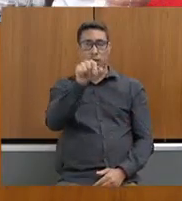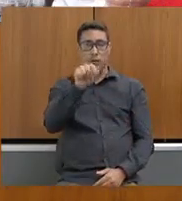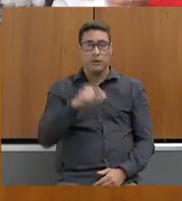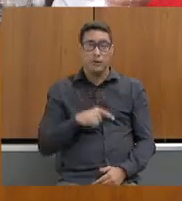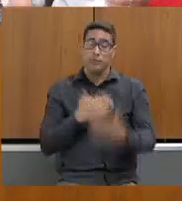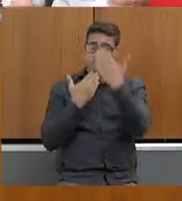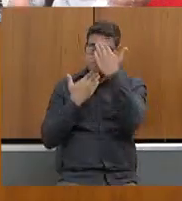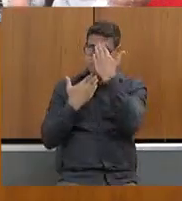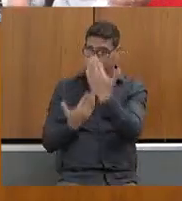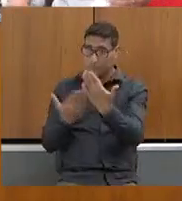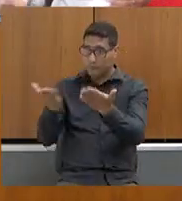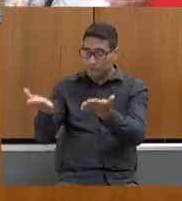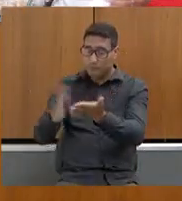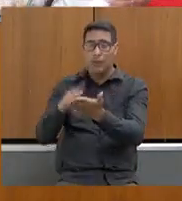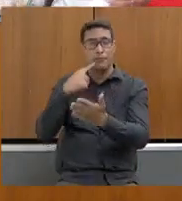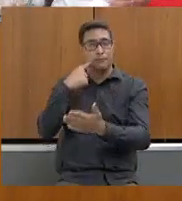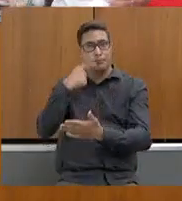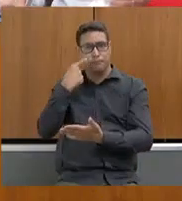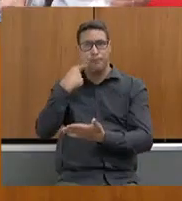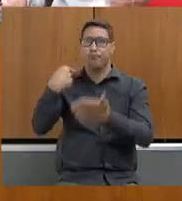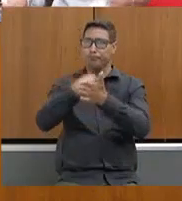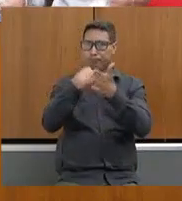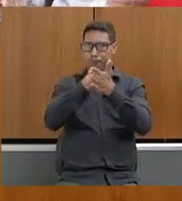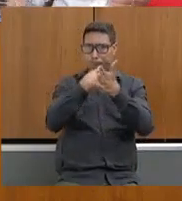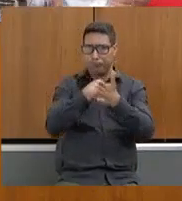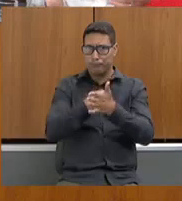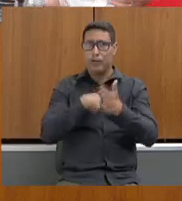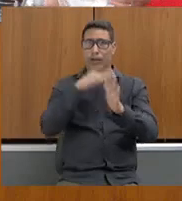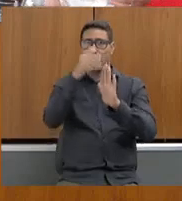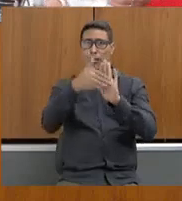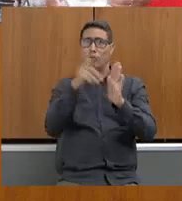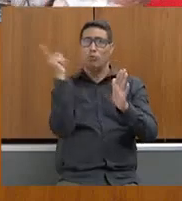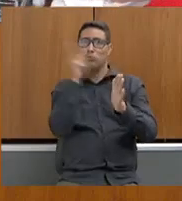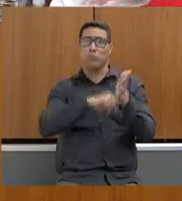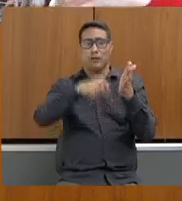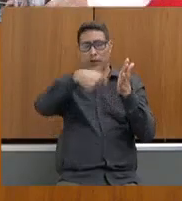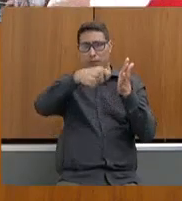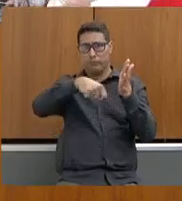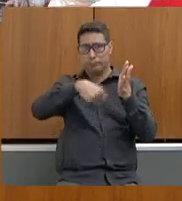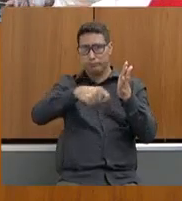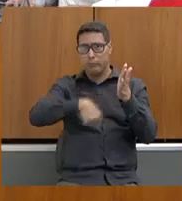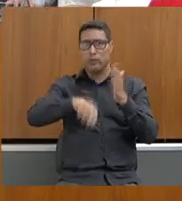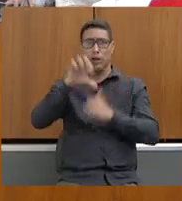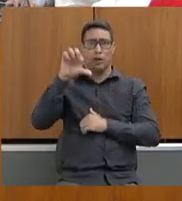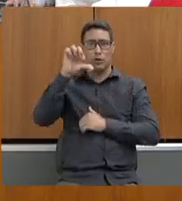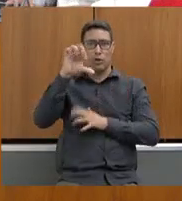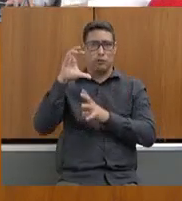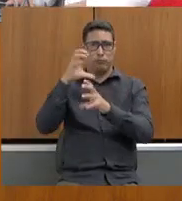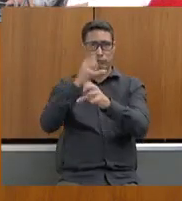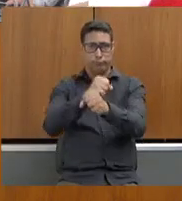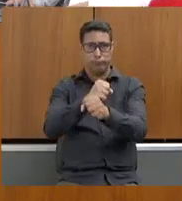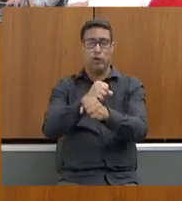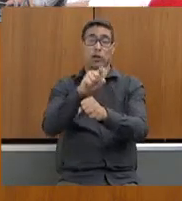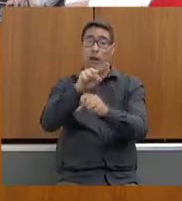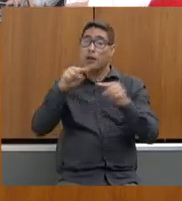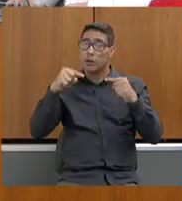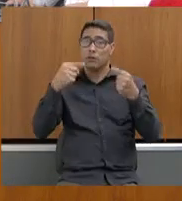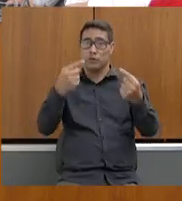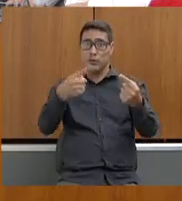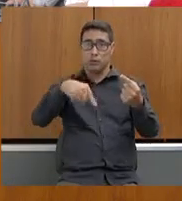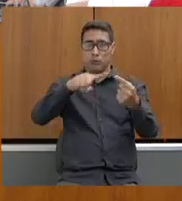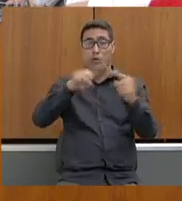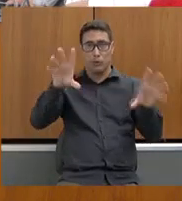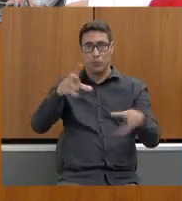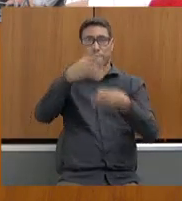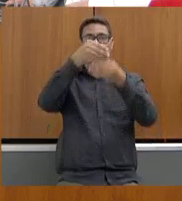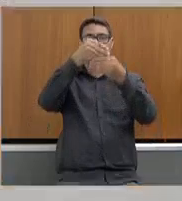deputada, pelas suas colocações. Eu anotei nove, deputada. A senhora falou dez, mas eu anotei nove. Qualquer coisa você me complementa.